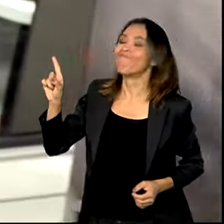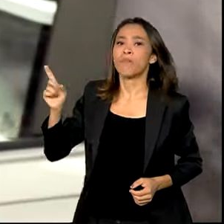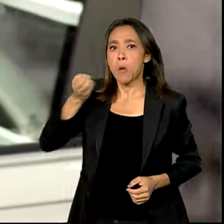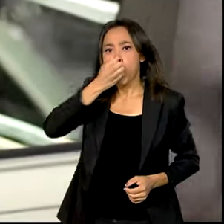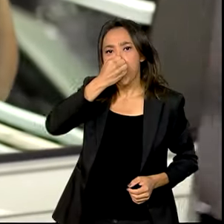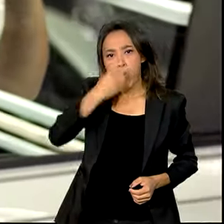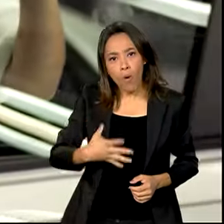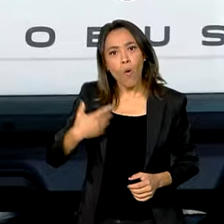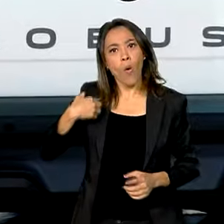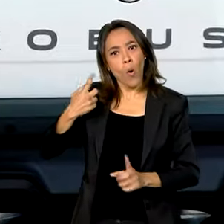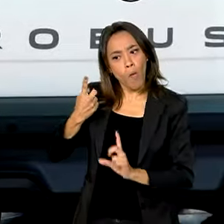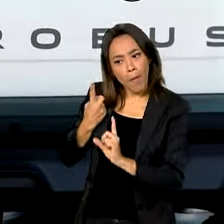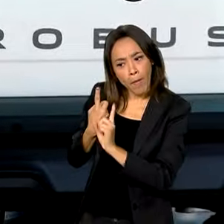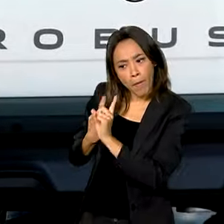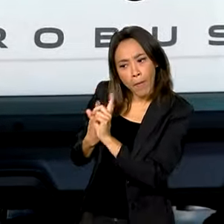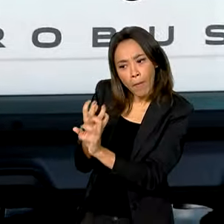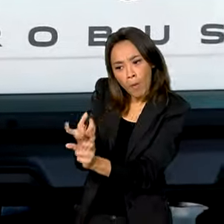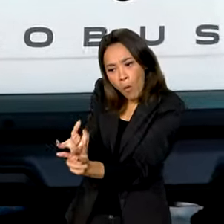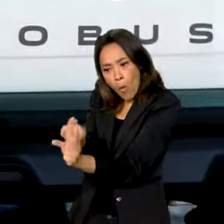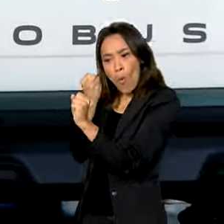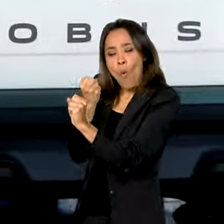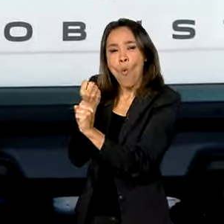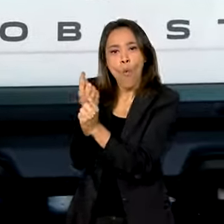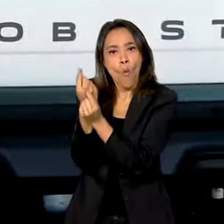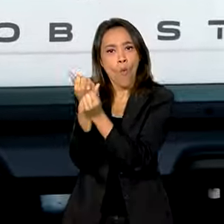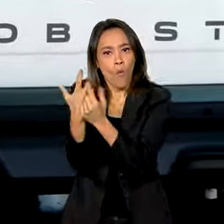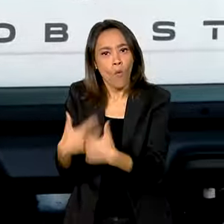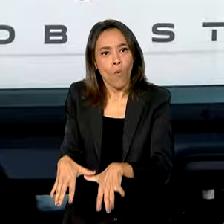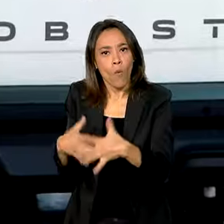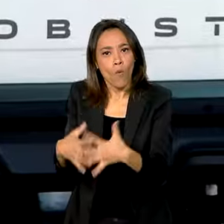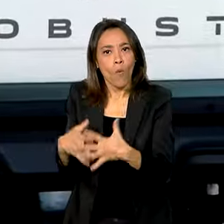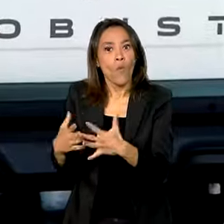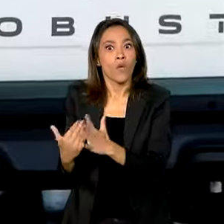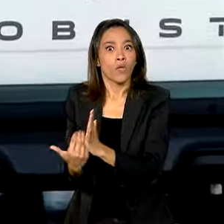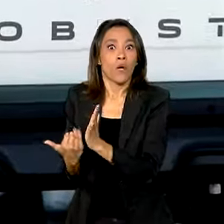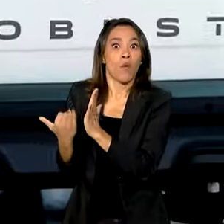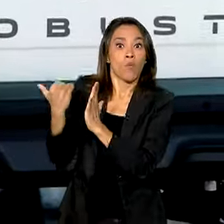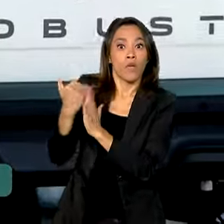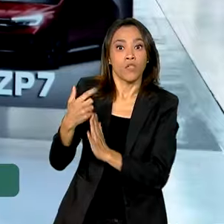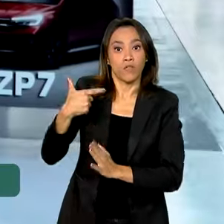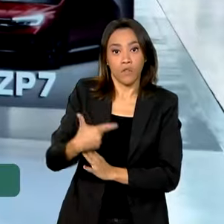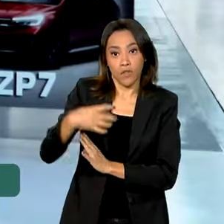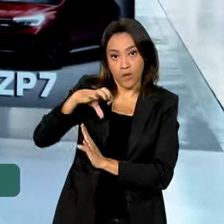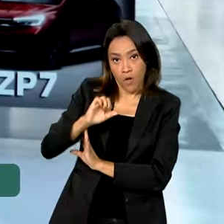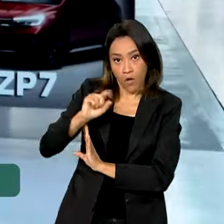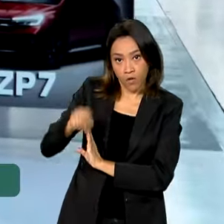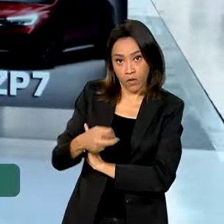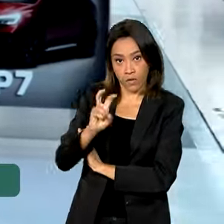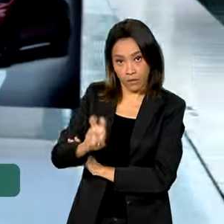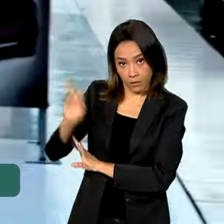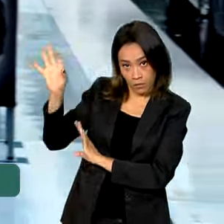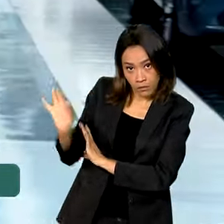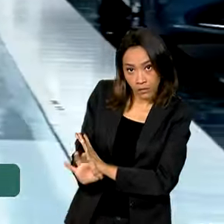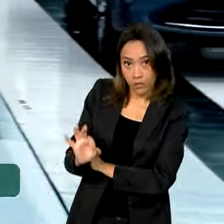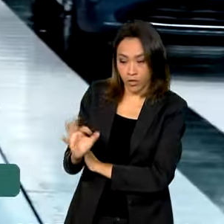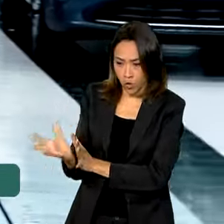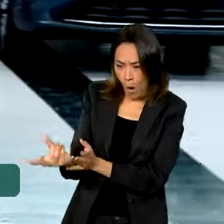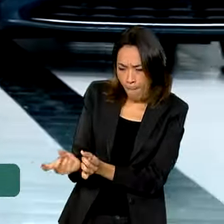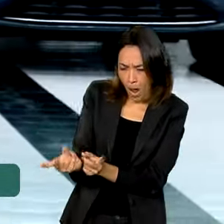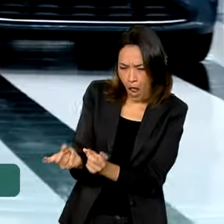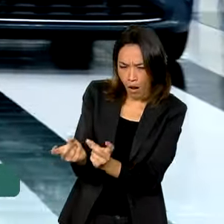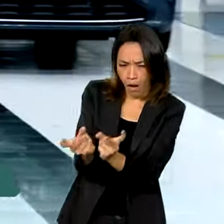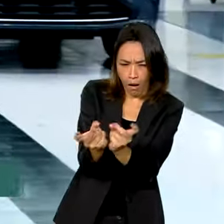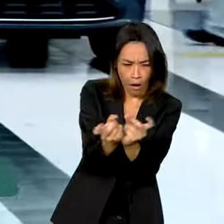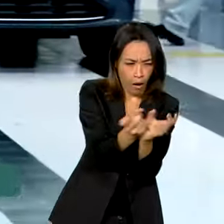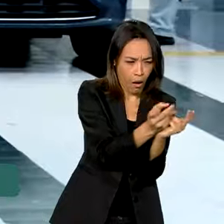bons resultados alcançados no ano passado, quando a Volkswagen registrou um crescimento de 29,5% no volume de vendas